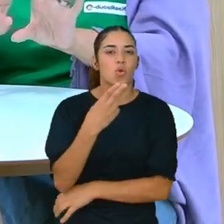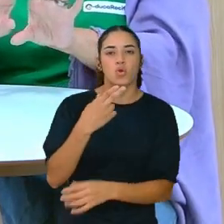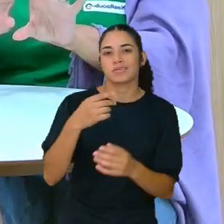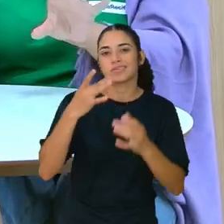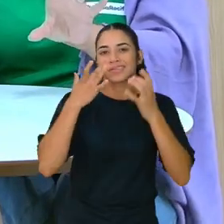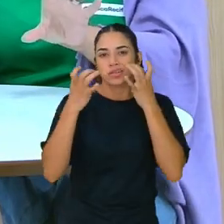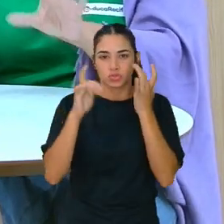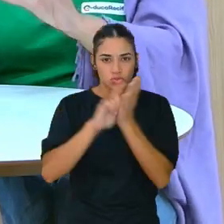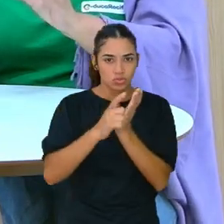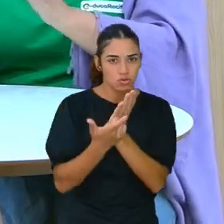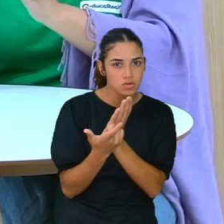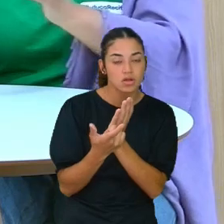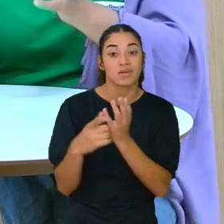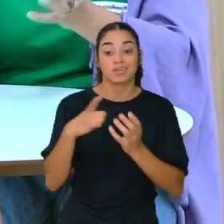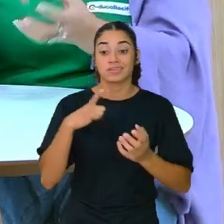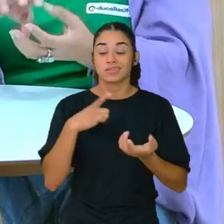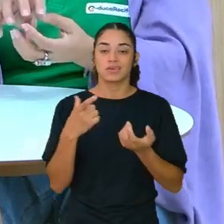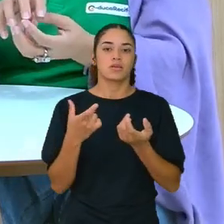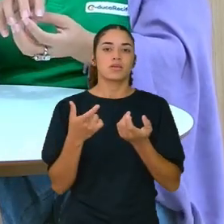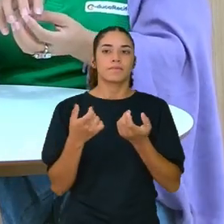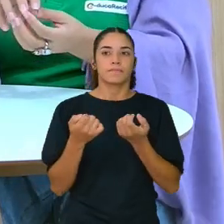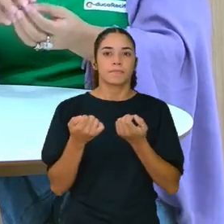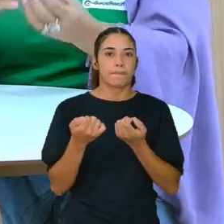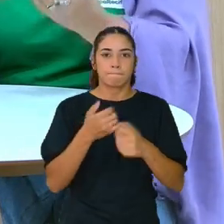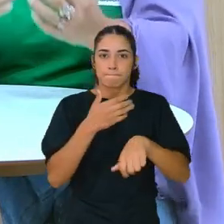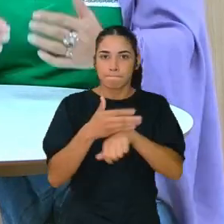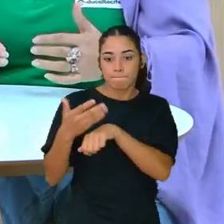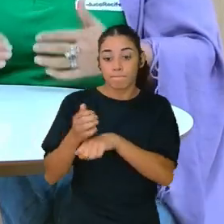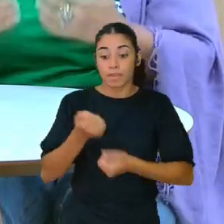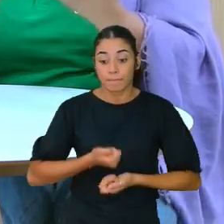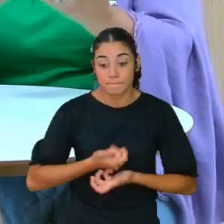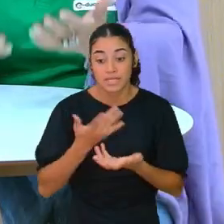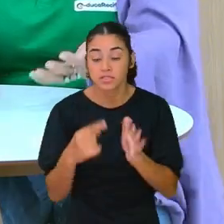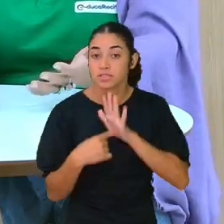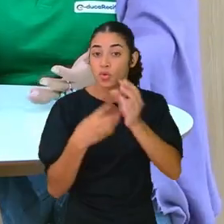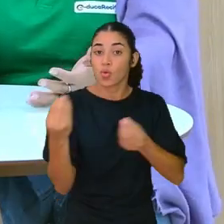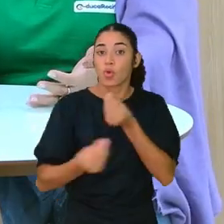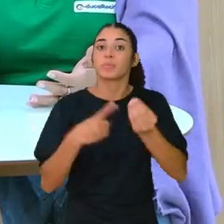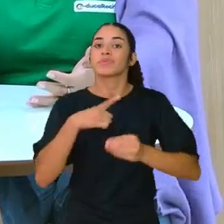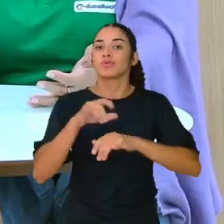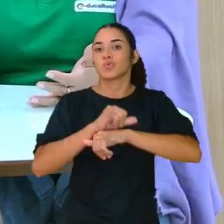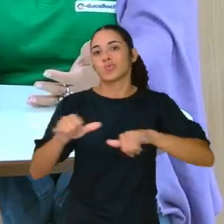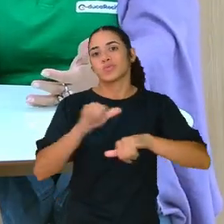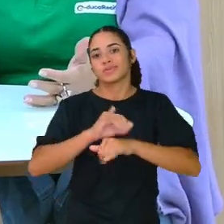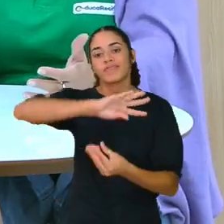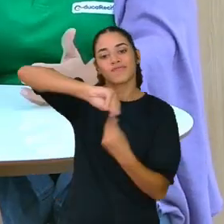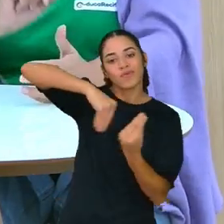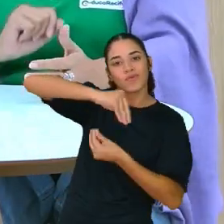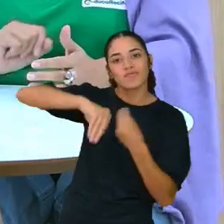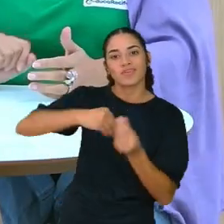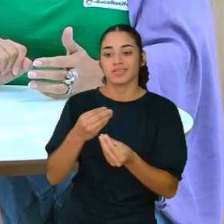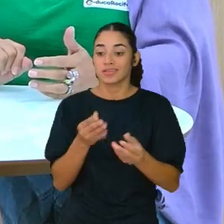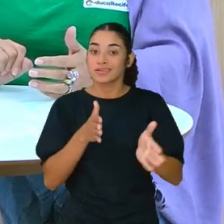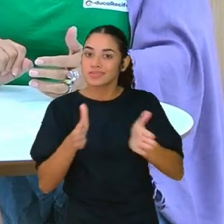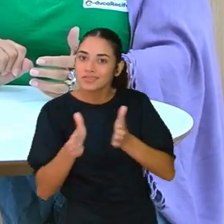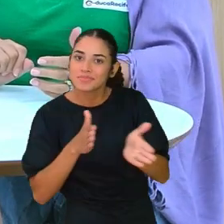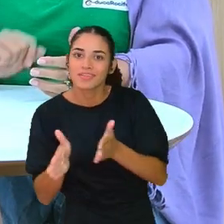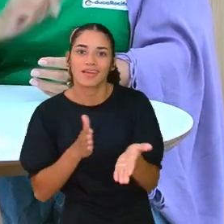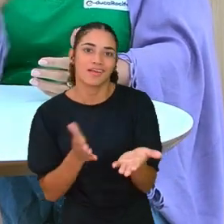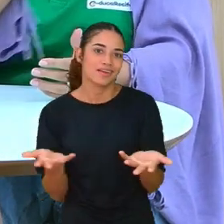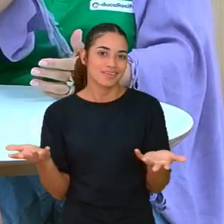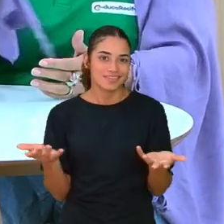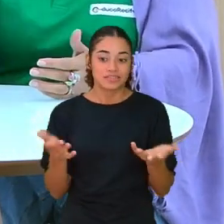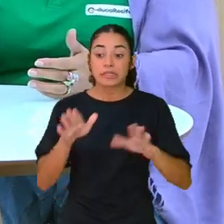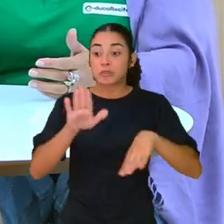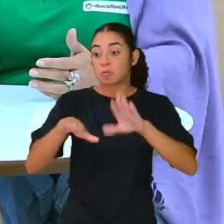faz as cenas através de notícias que envolvam essa questão de uma acessibilidade, por exemplo,